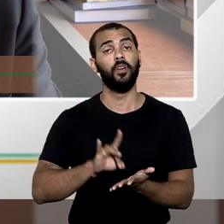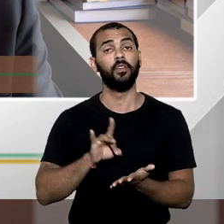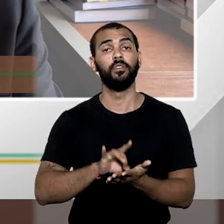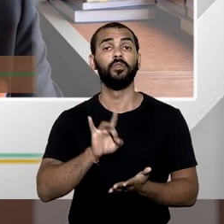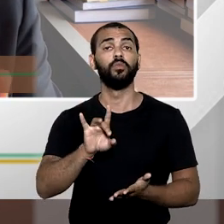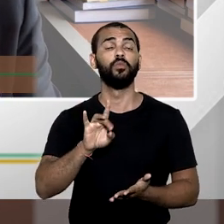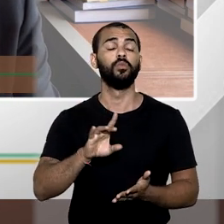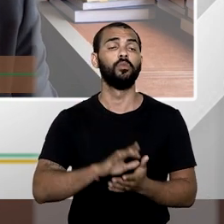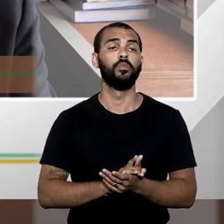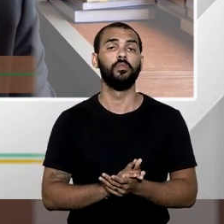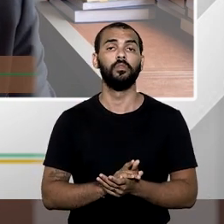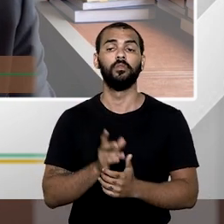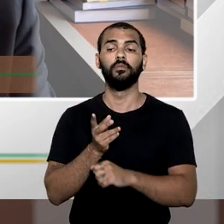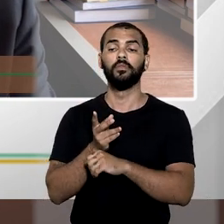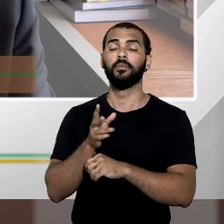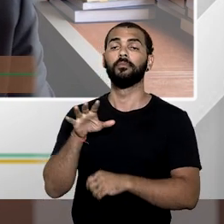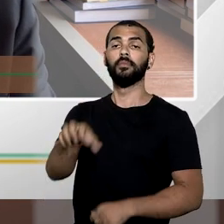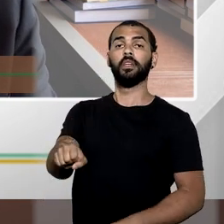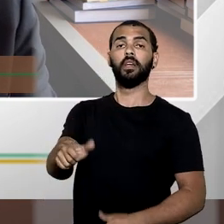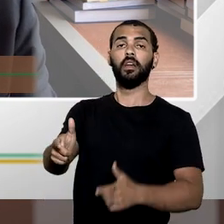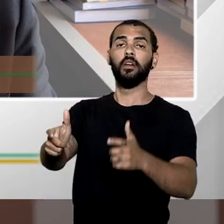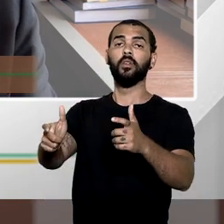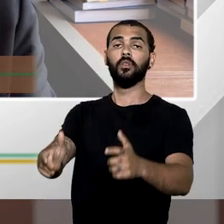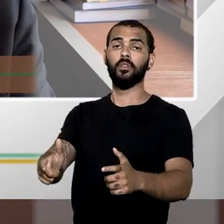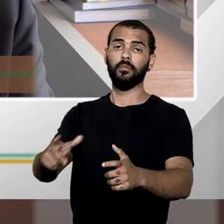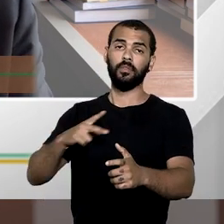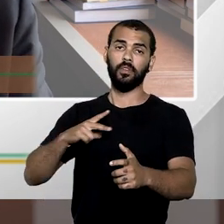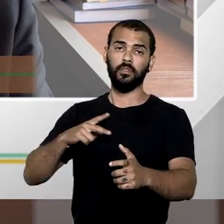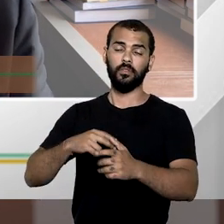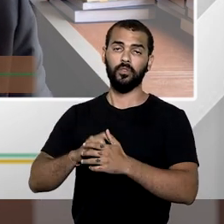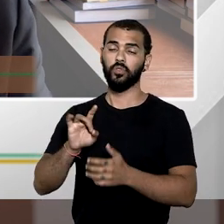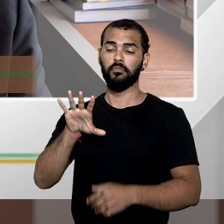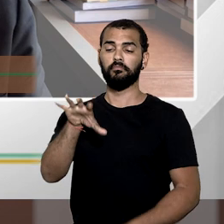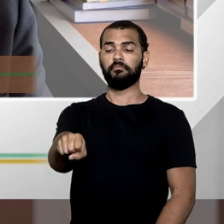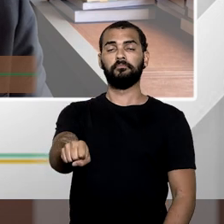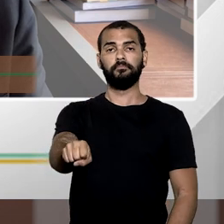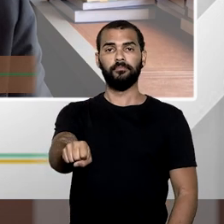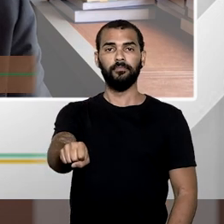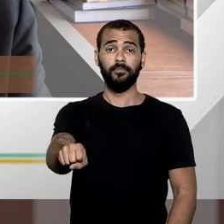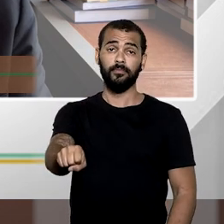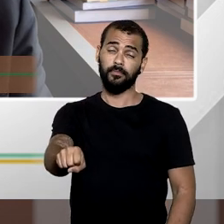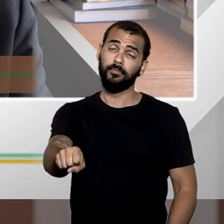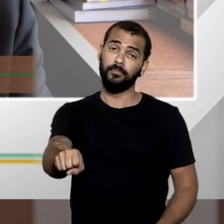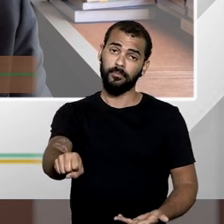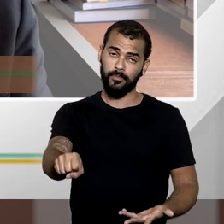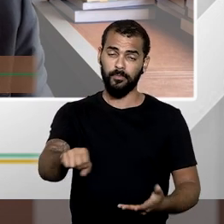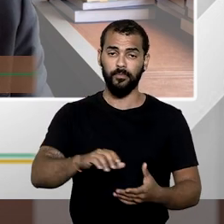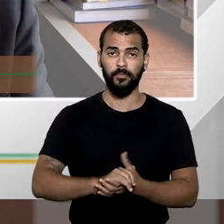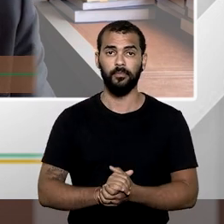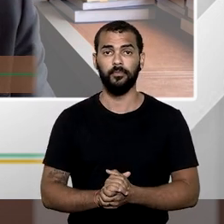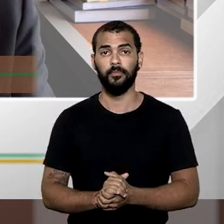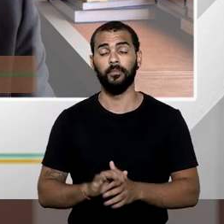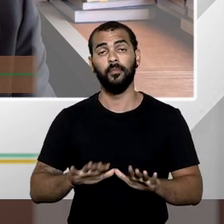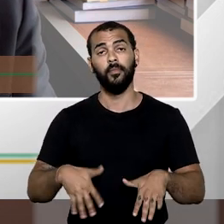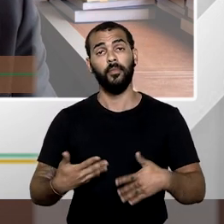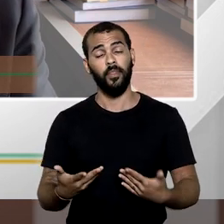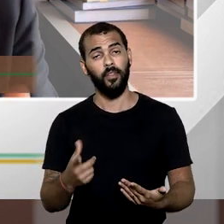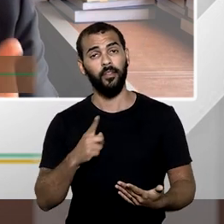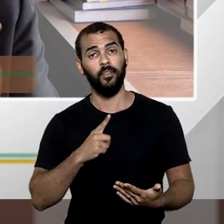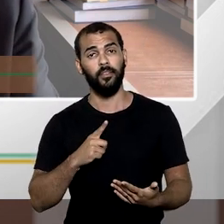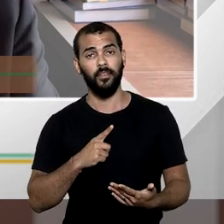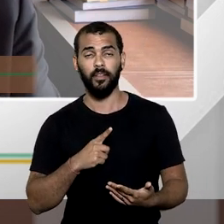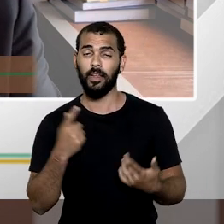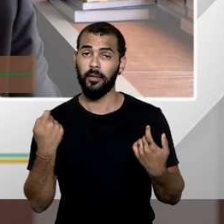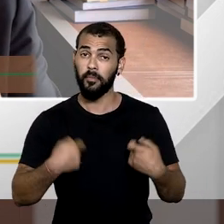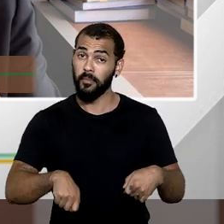apenas invade a área da pessoa privada. Ela se reflete, portanto, em decorrência disso, numa ação a